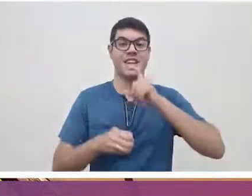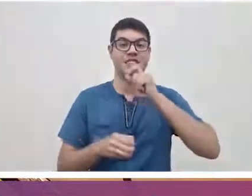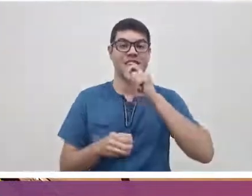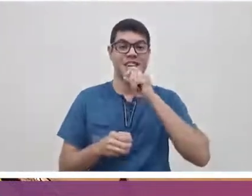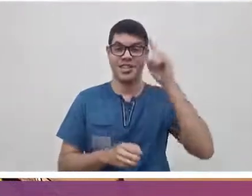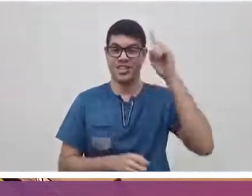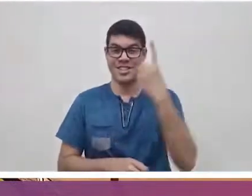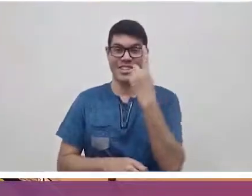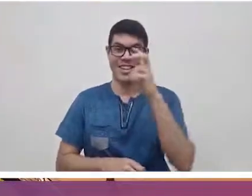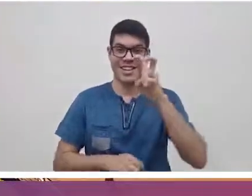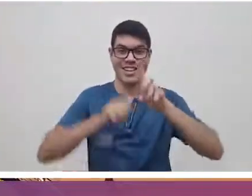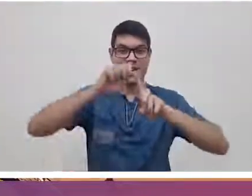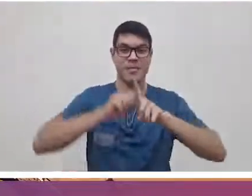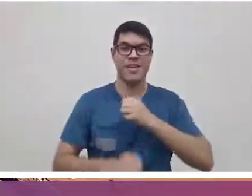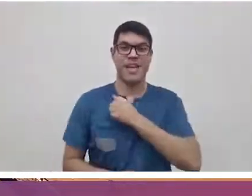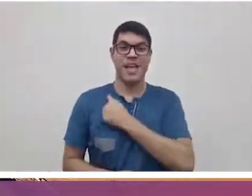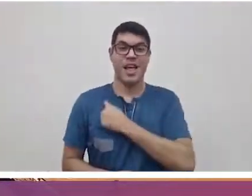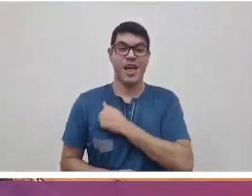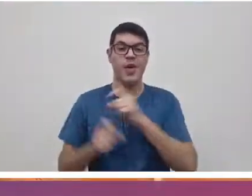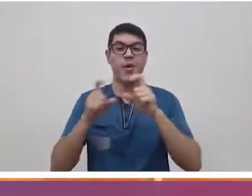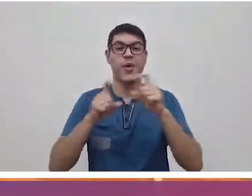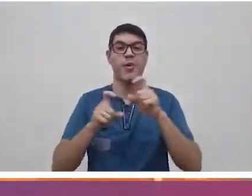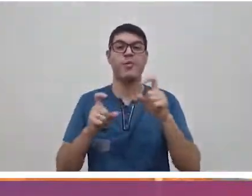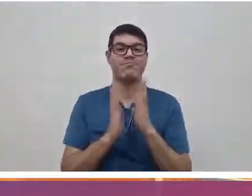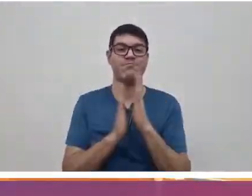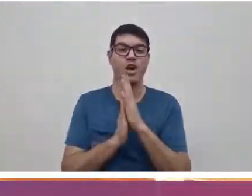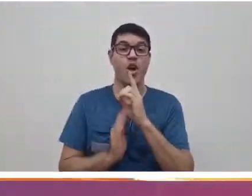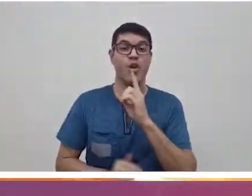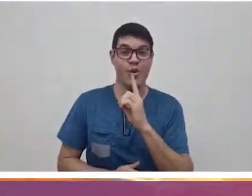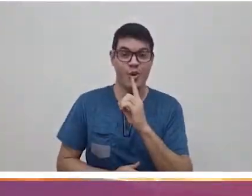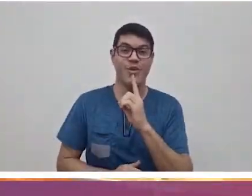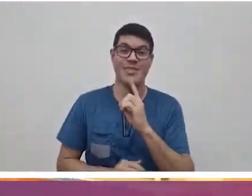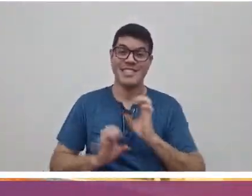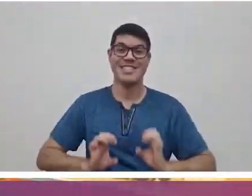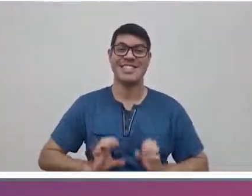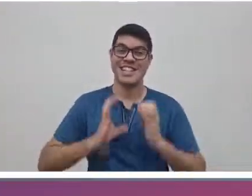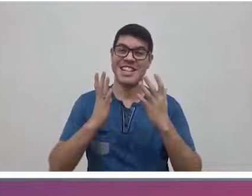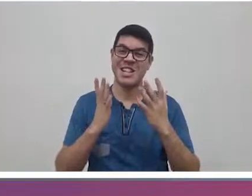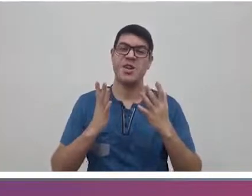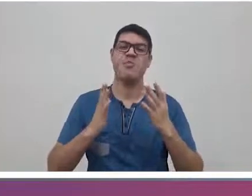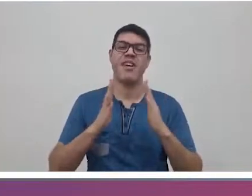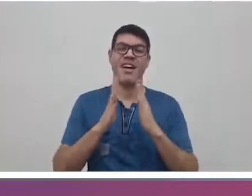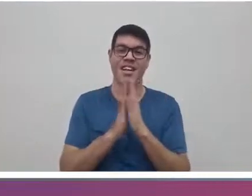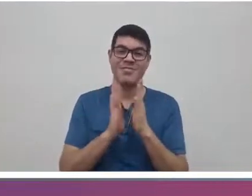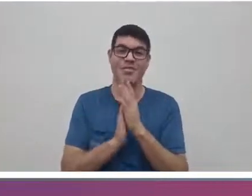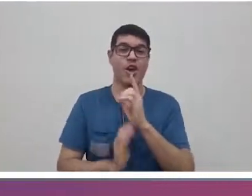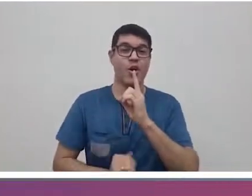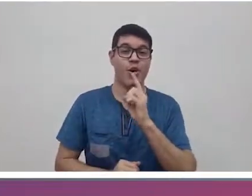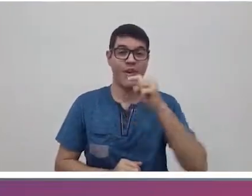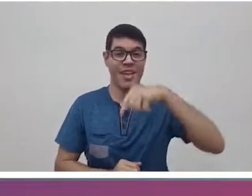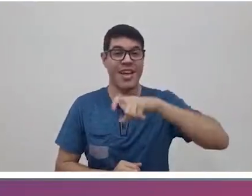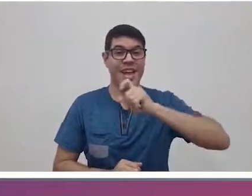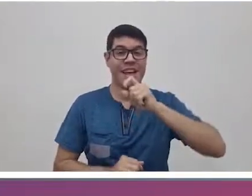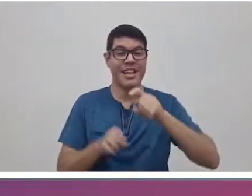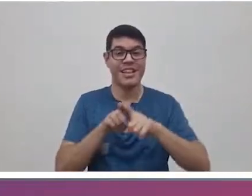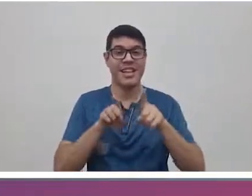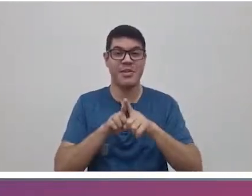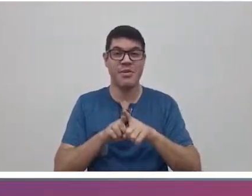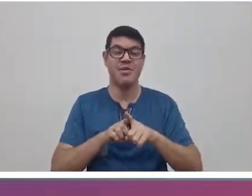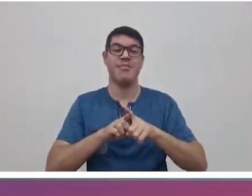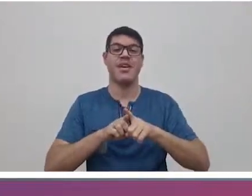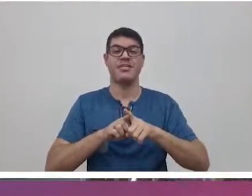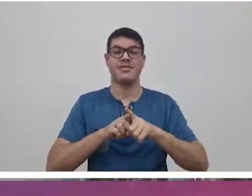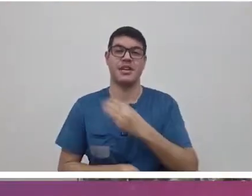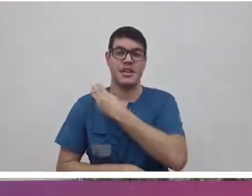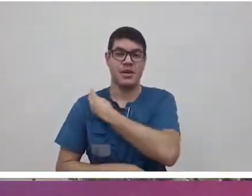Araras completa no dia 15 de agosto 160 anos de sua fundação e para celebrar a semana do município e de sua